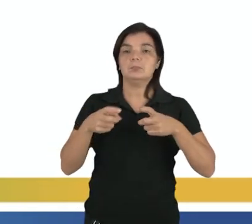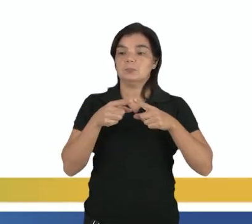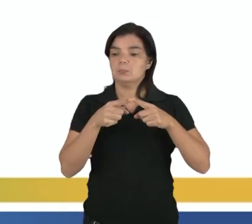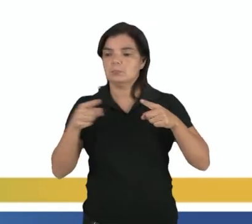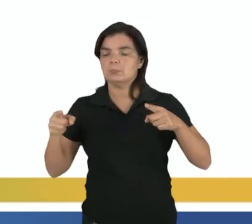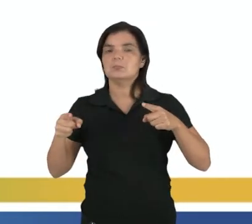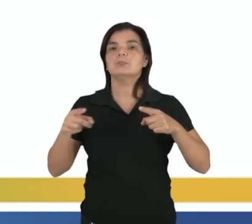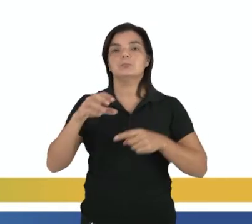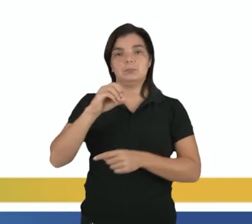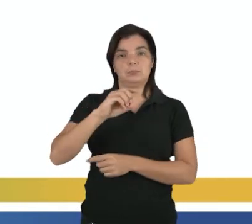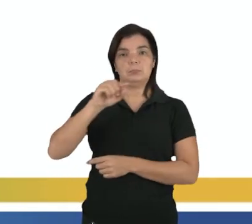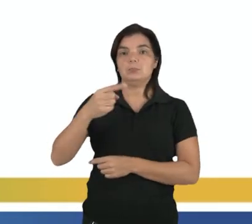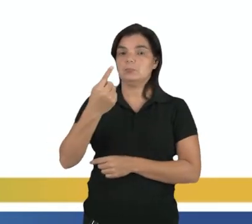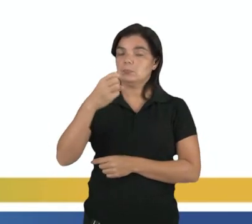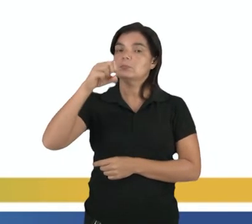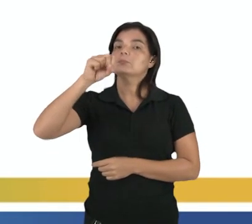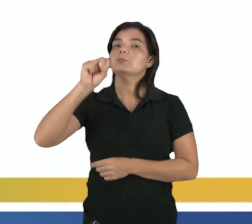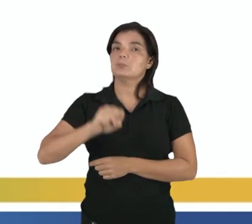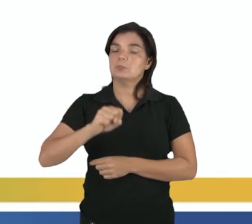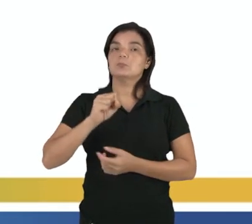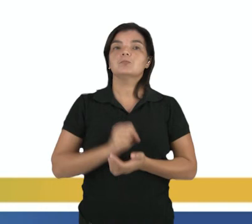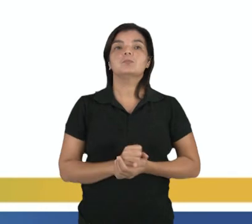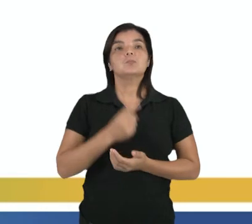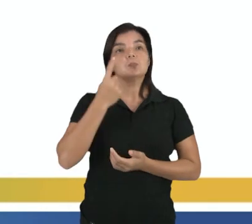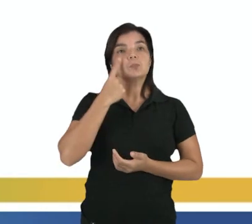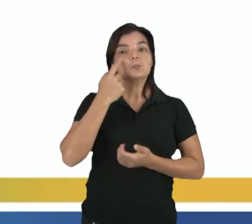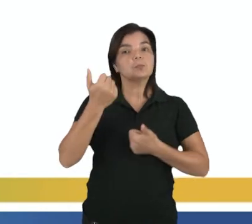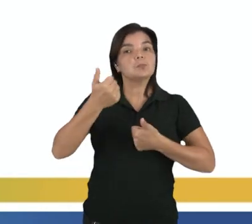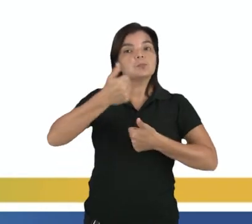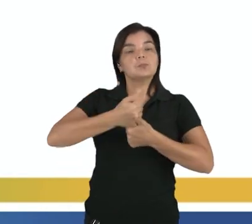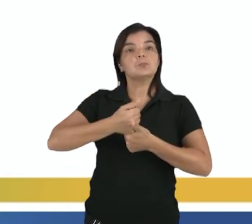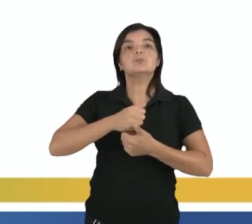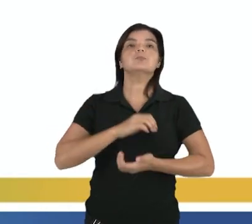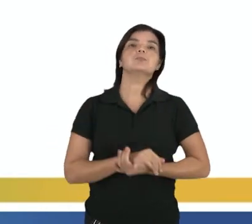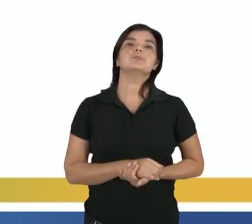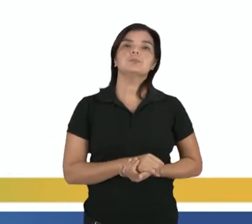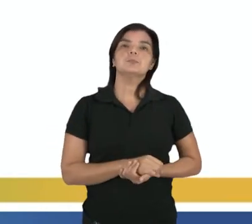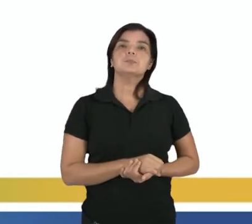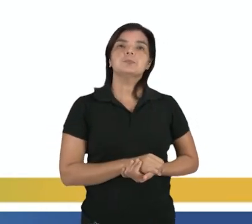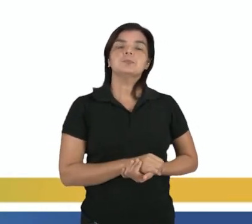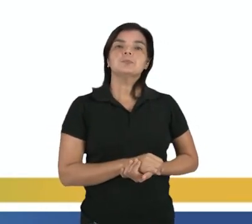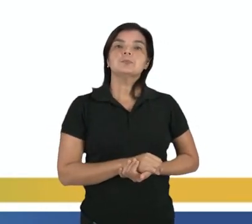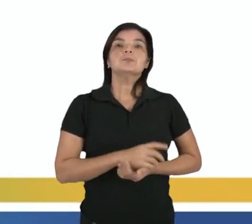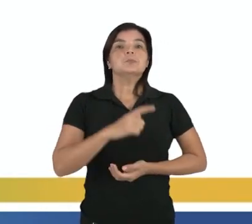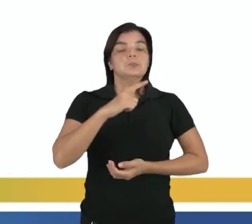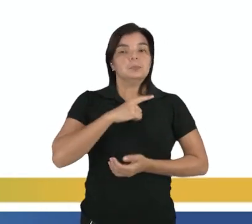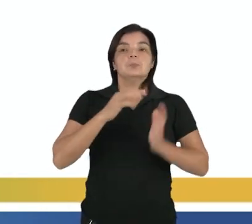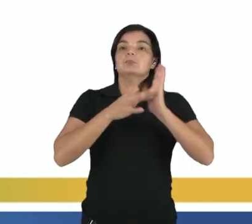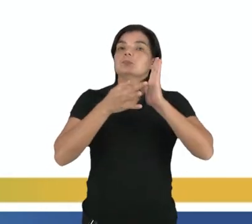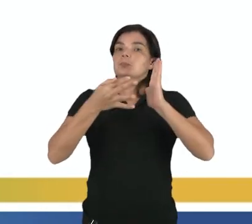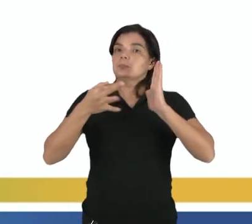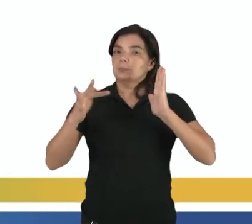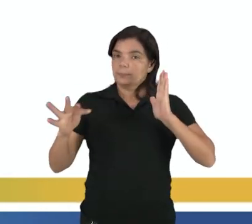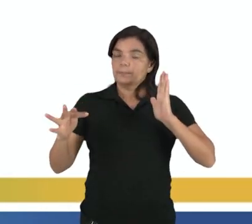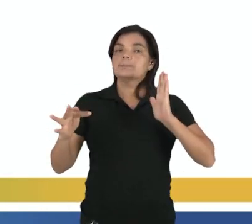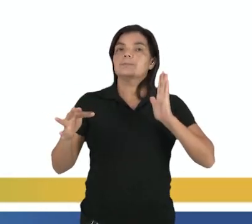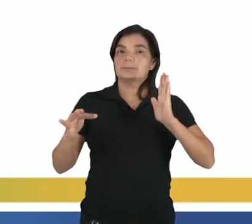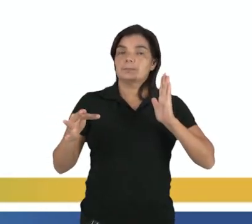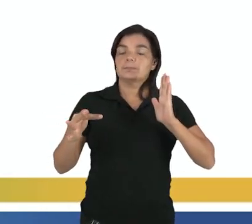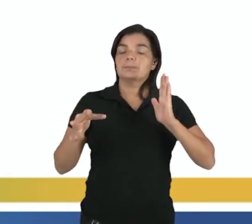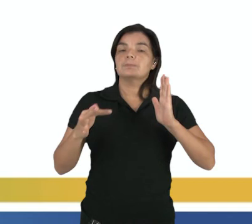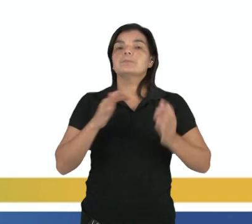período, 0,1 segundos. Então a gente poderia fazer os cálculos aqui. Tem a expressão que relaciona as